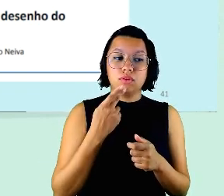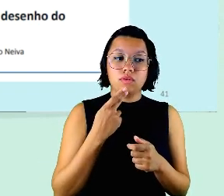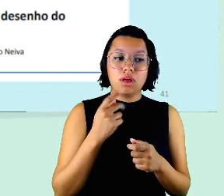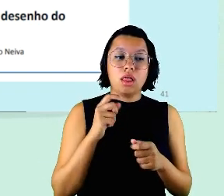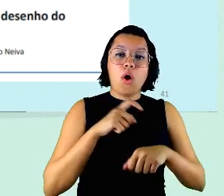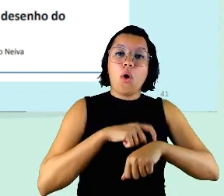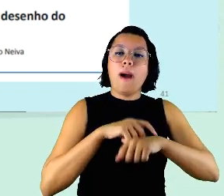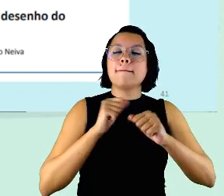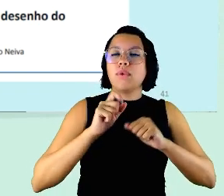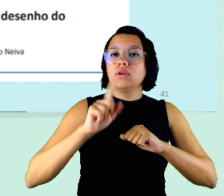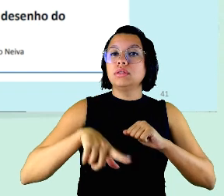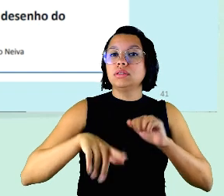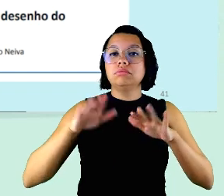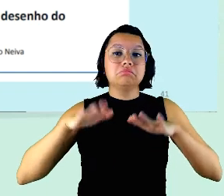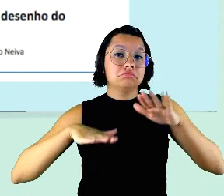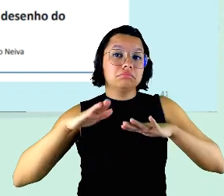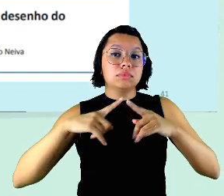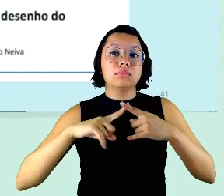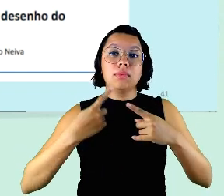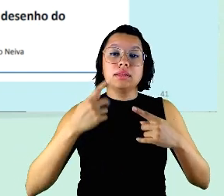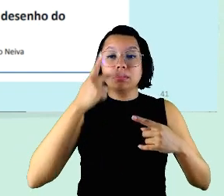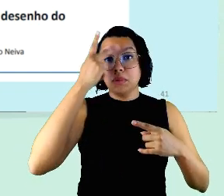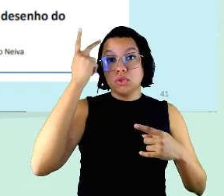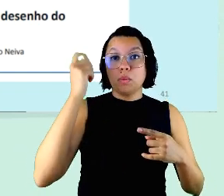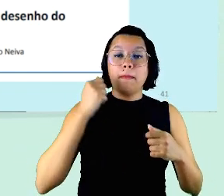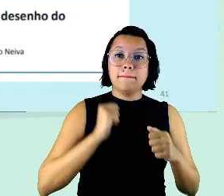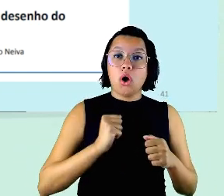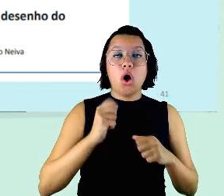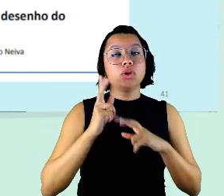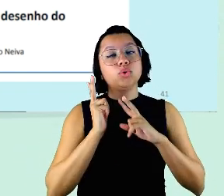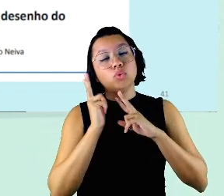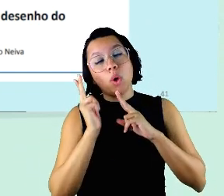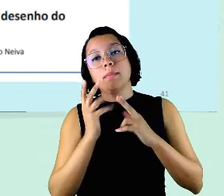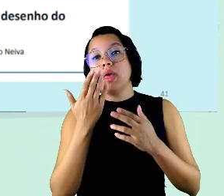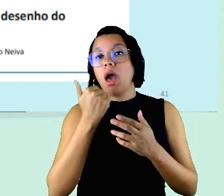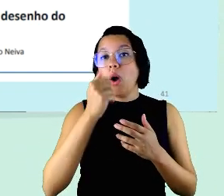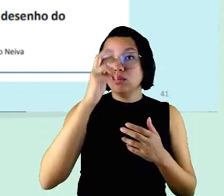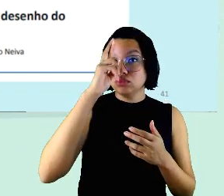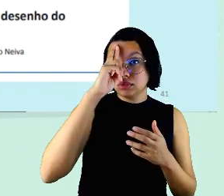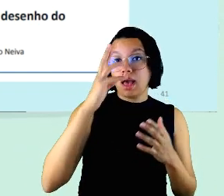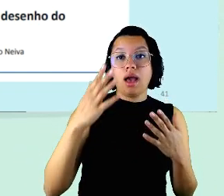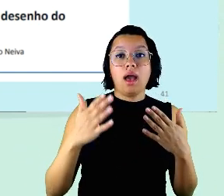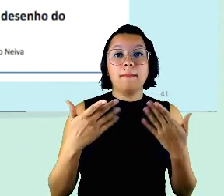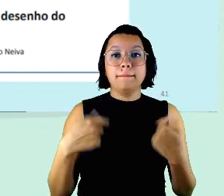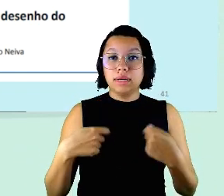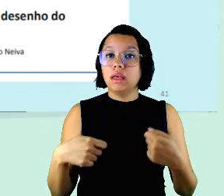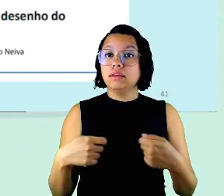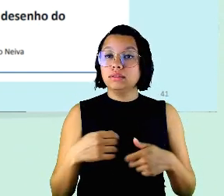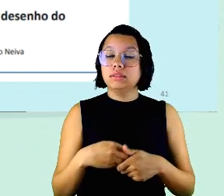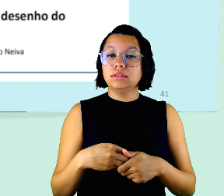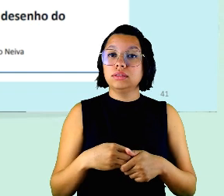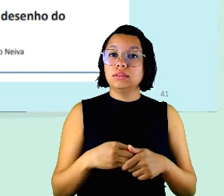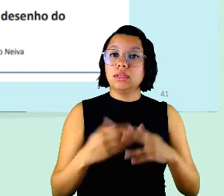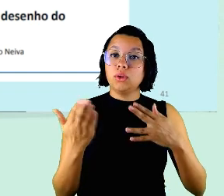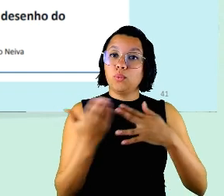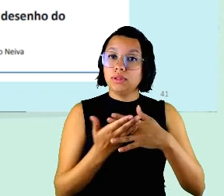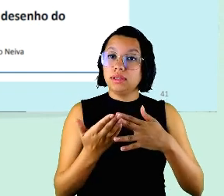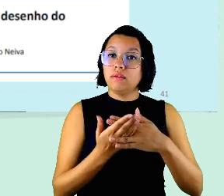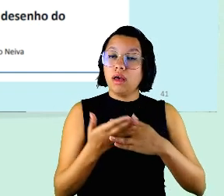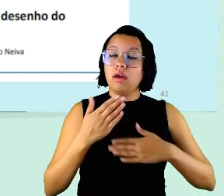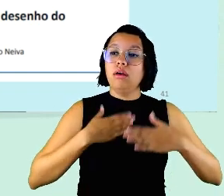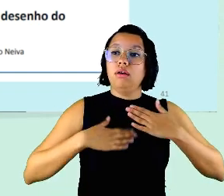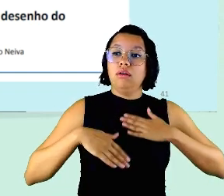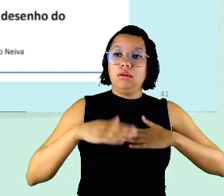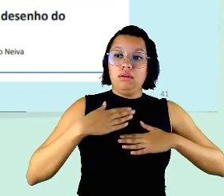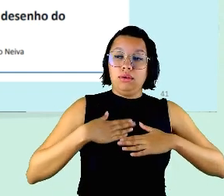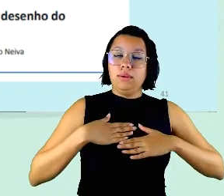flexível mas a pessoa tem que poder dormir almoçar ela tem que ter os intervalos de recuperação de energia então